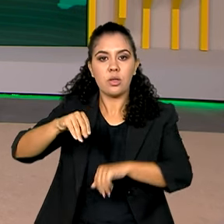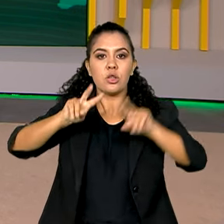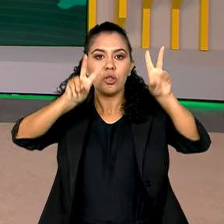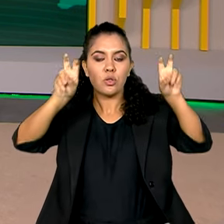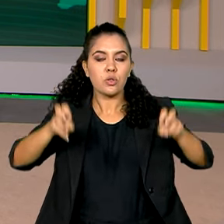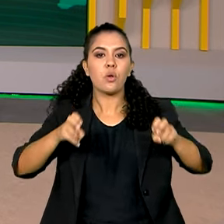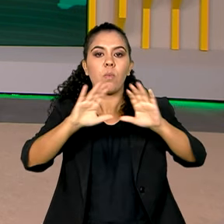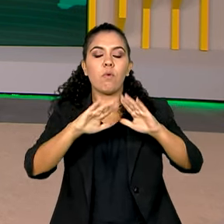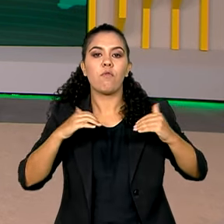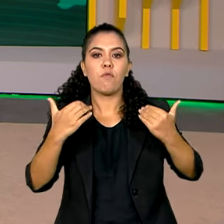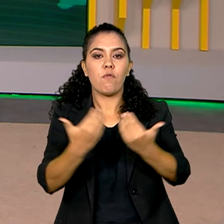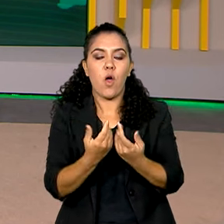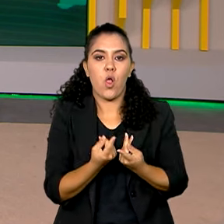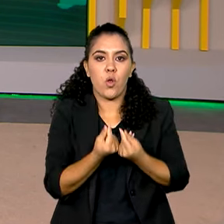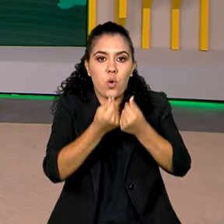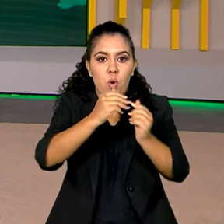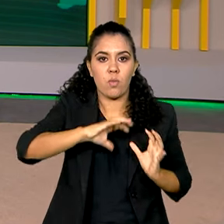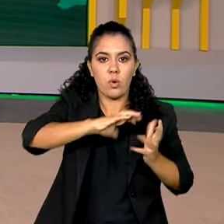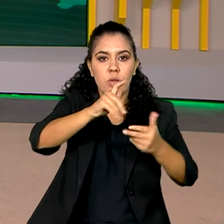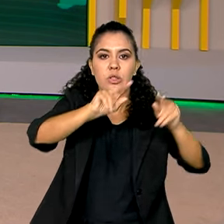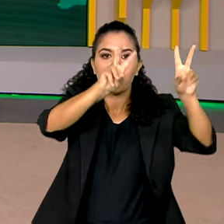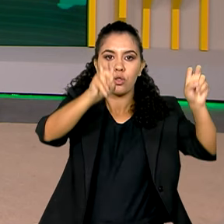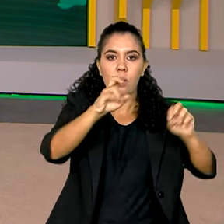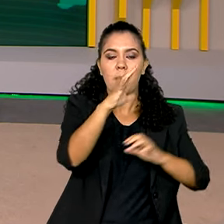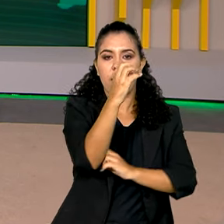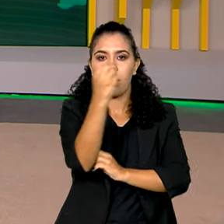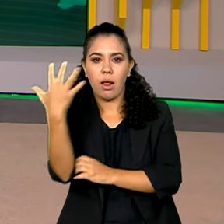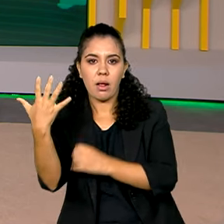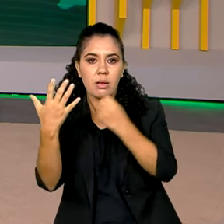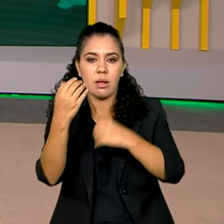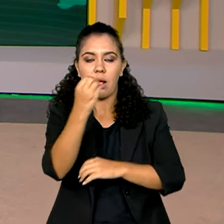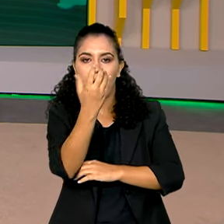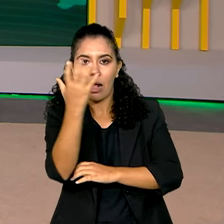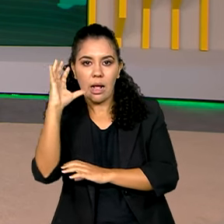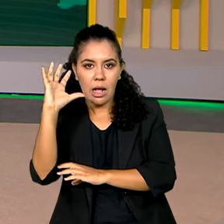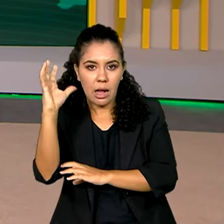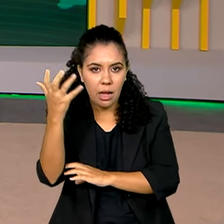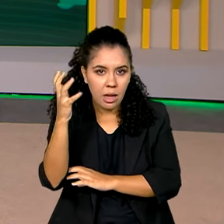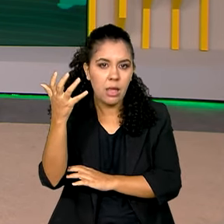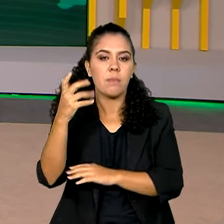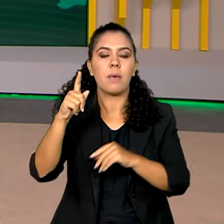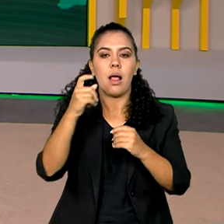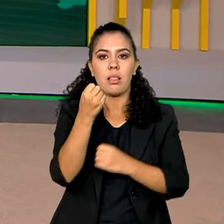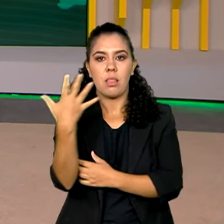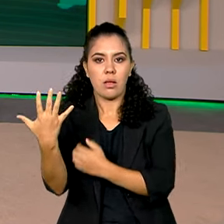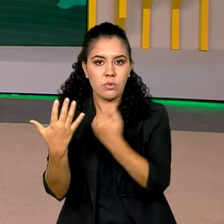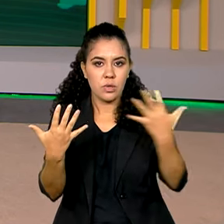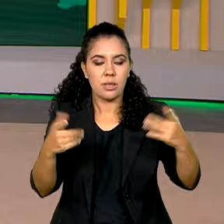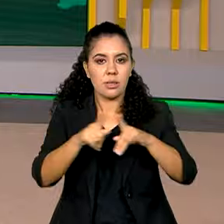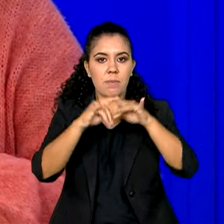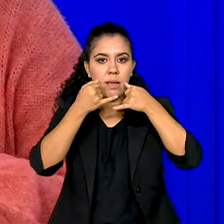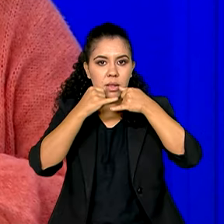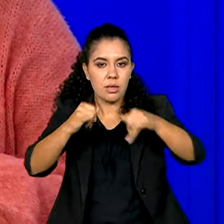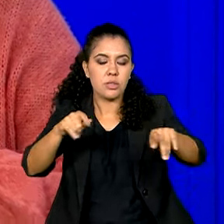as iniciativas do país sobre clima, natureza e energia, além de ações na área da saúde.